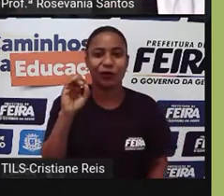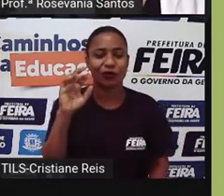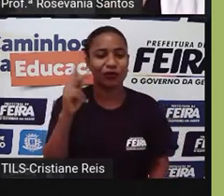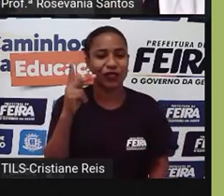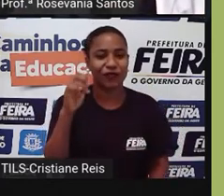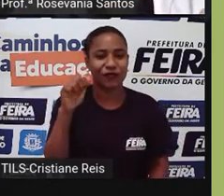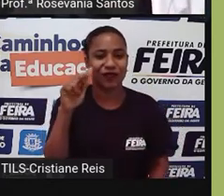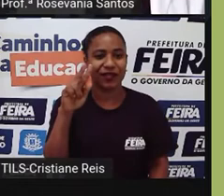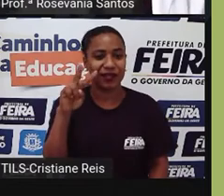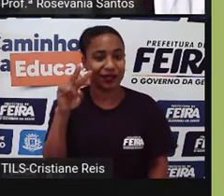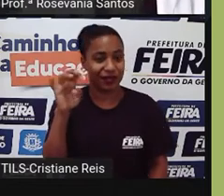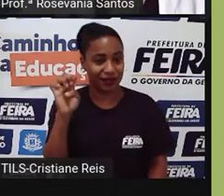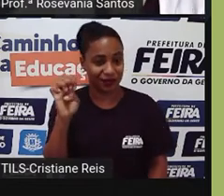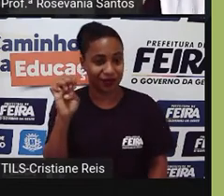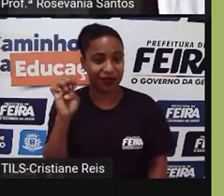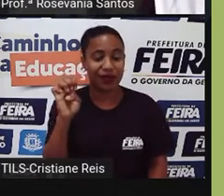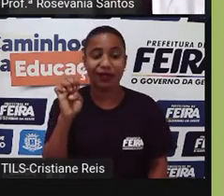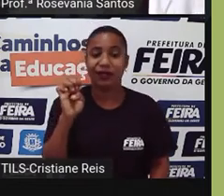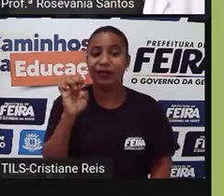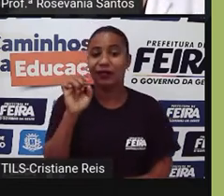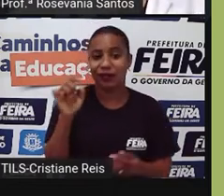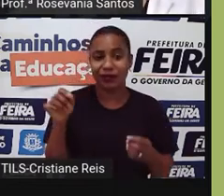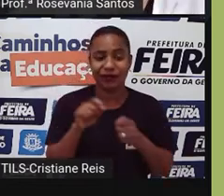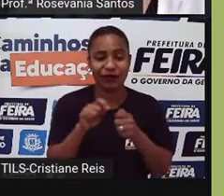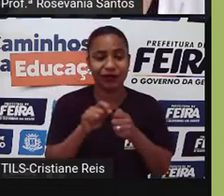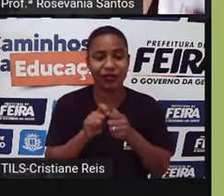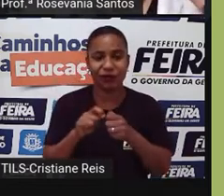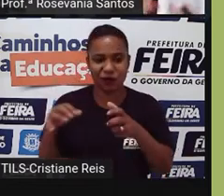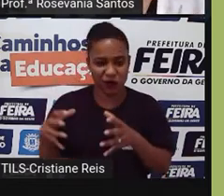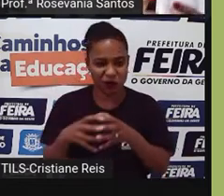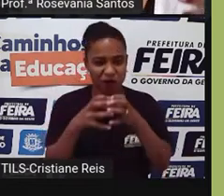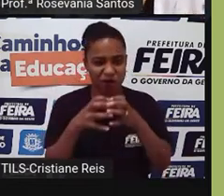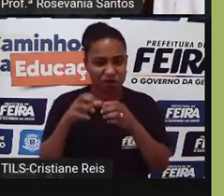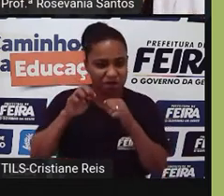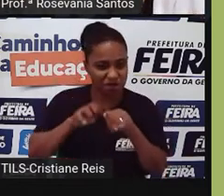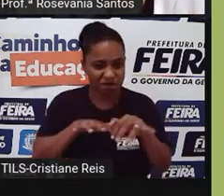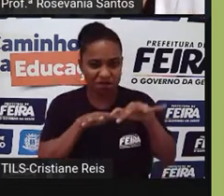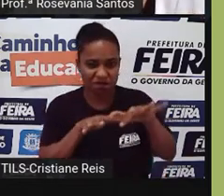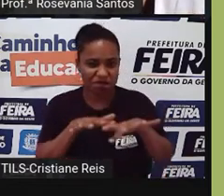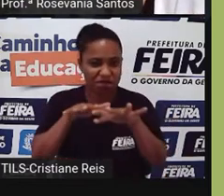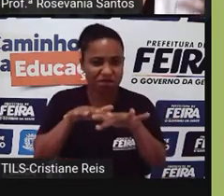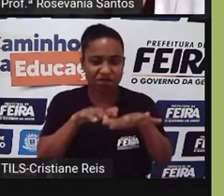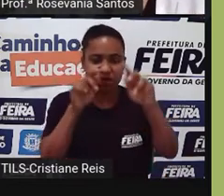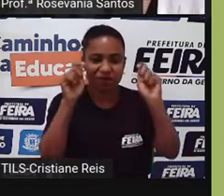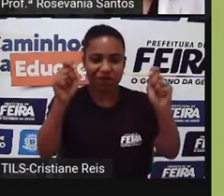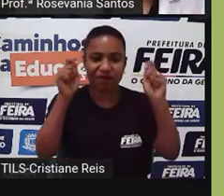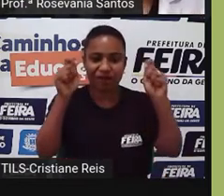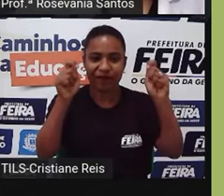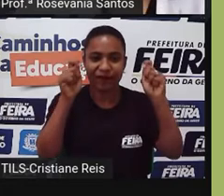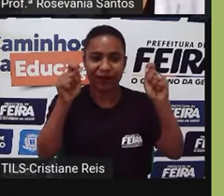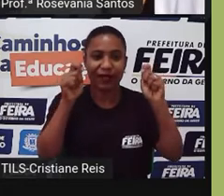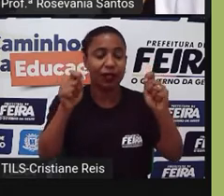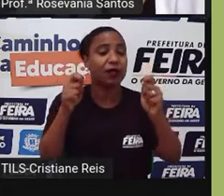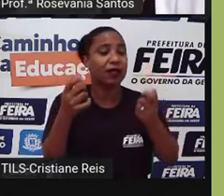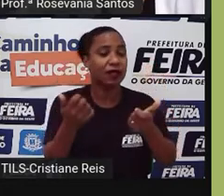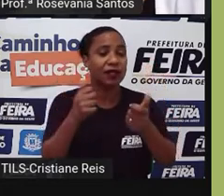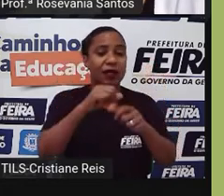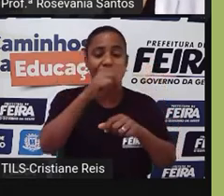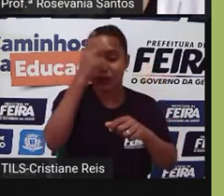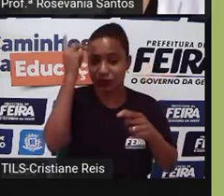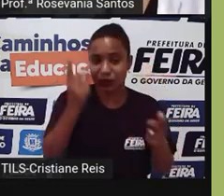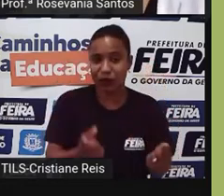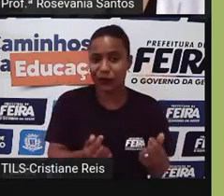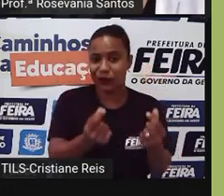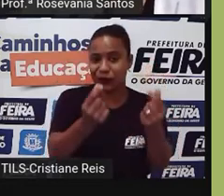era a derrubada, né, do casarismo, né, e que era, vamos dizer assim, a monarquia local. Então, com a